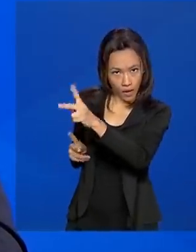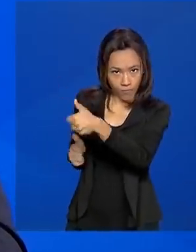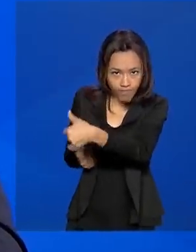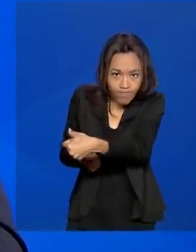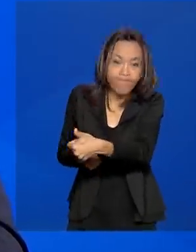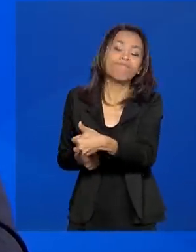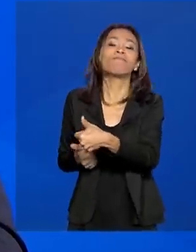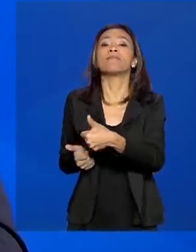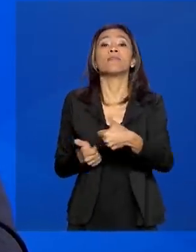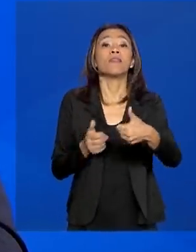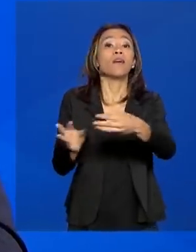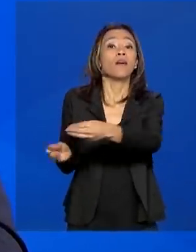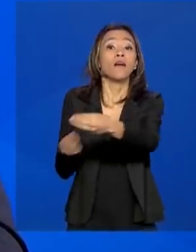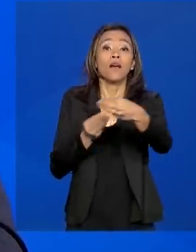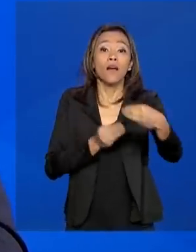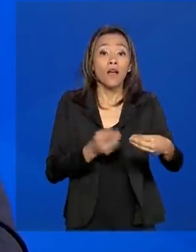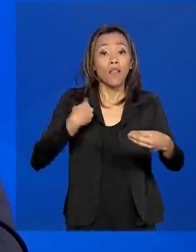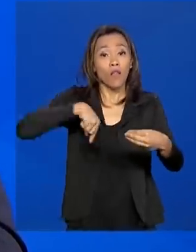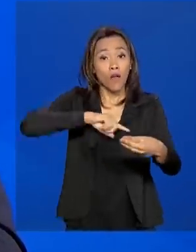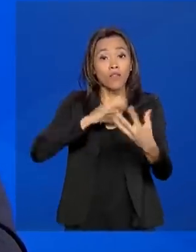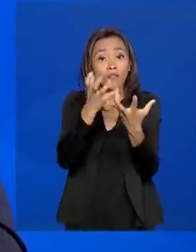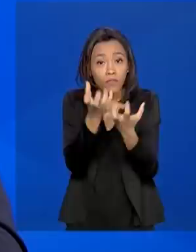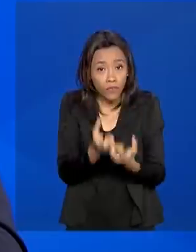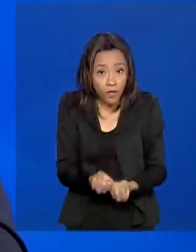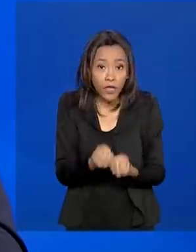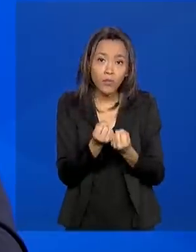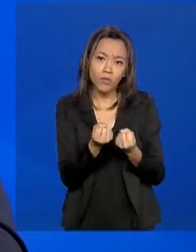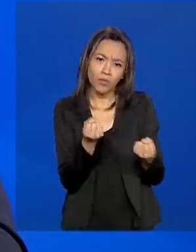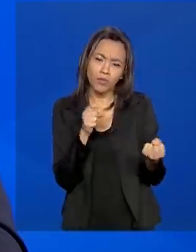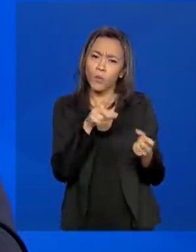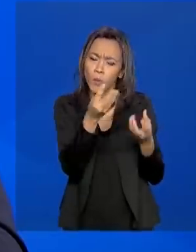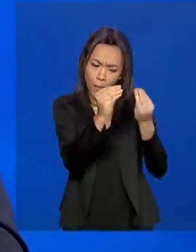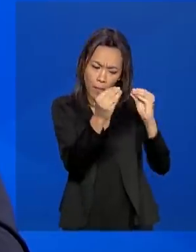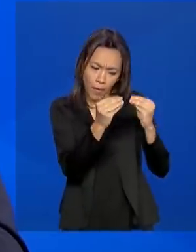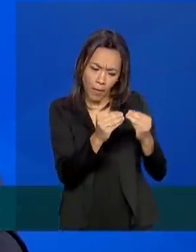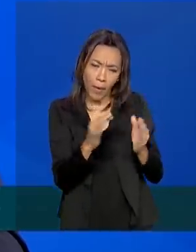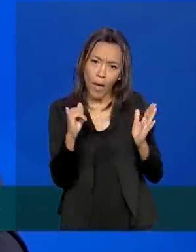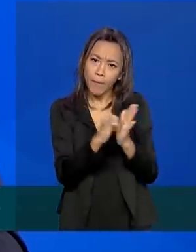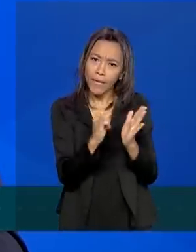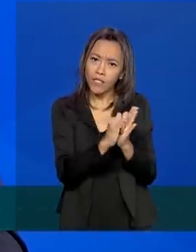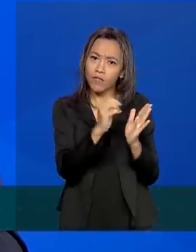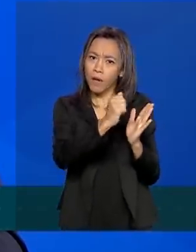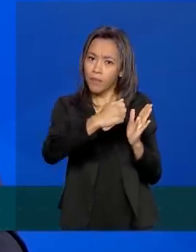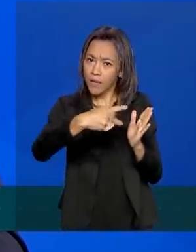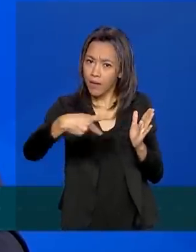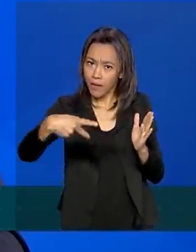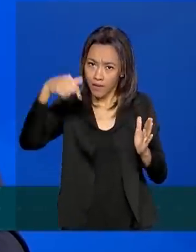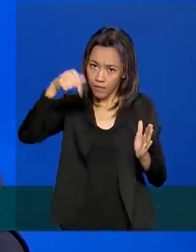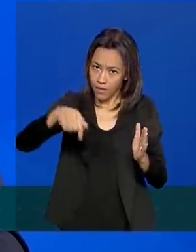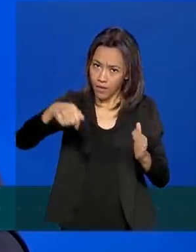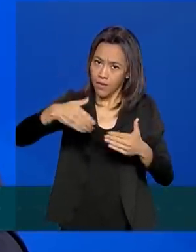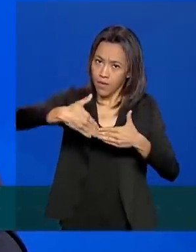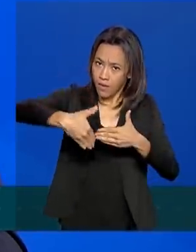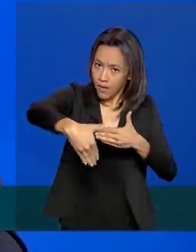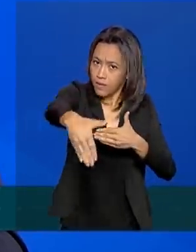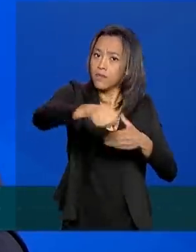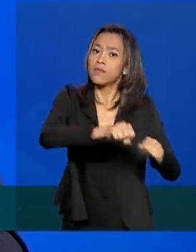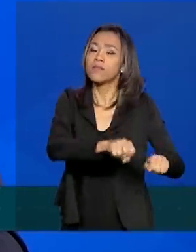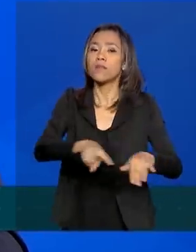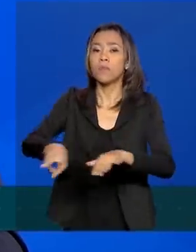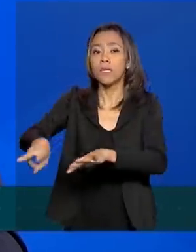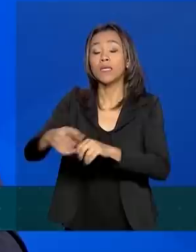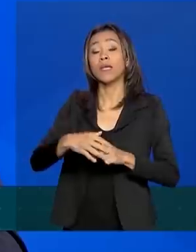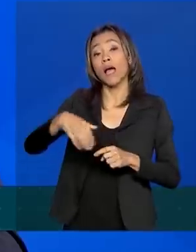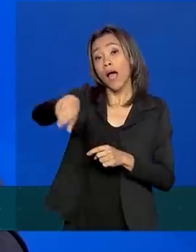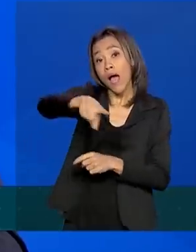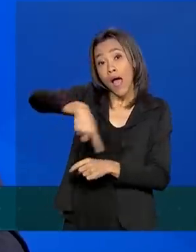informais, nós atualizaremos isso no aplicativo e no site ao longo desta semana. E aqueles que não